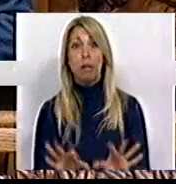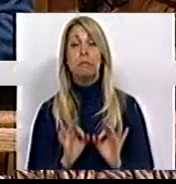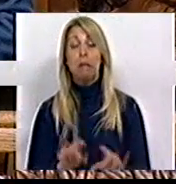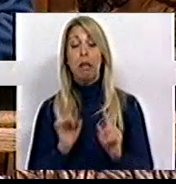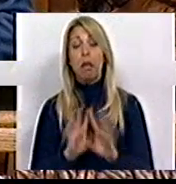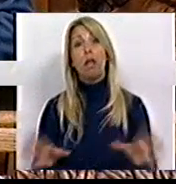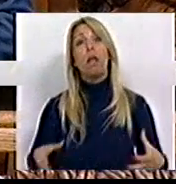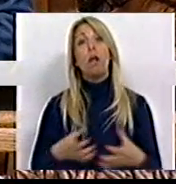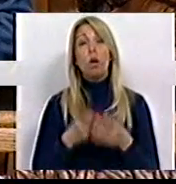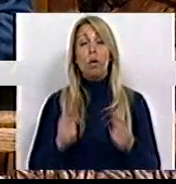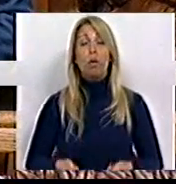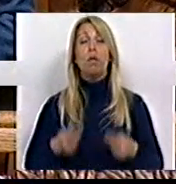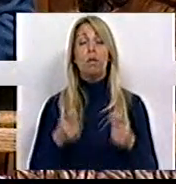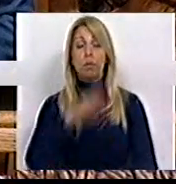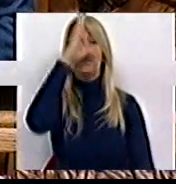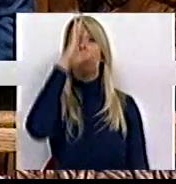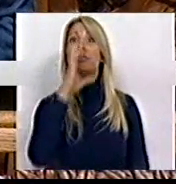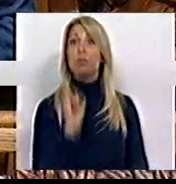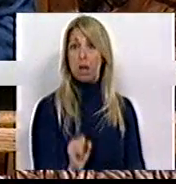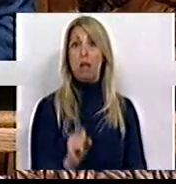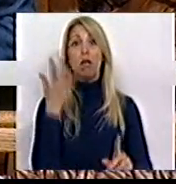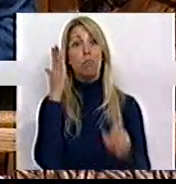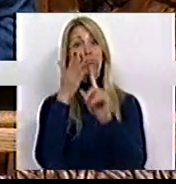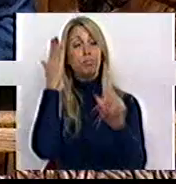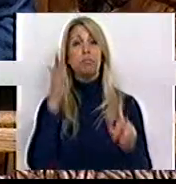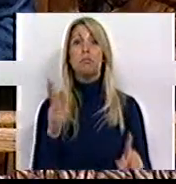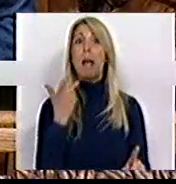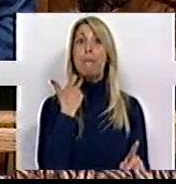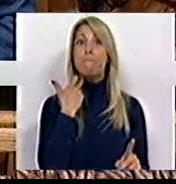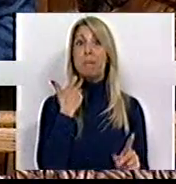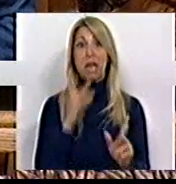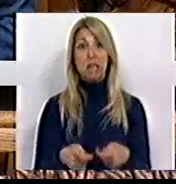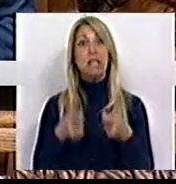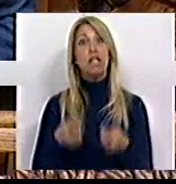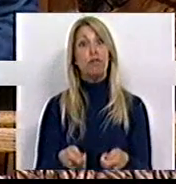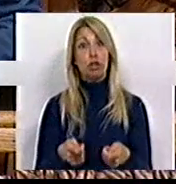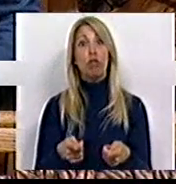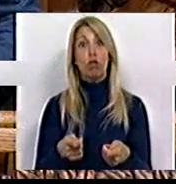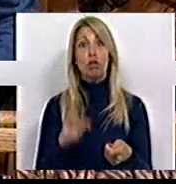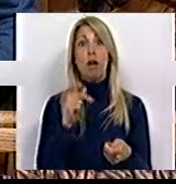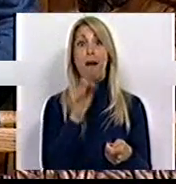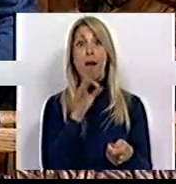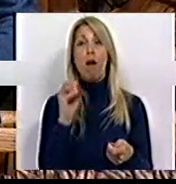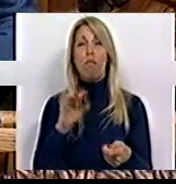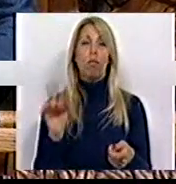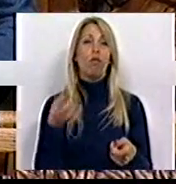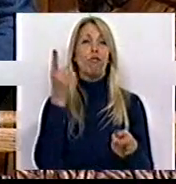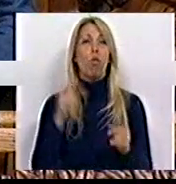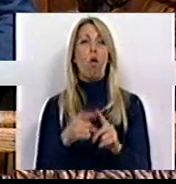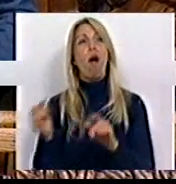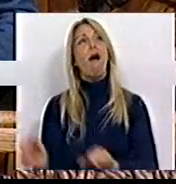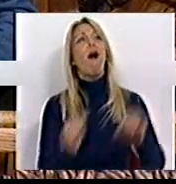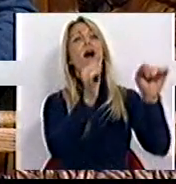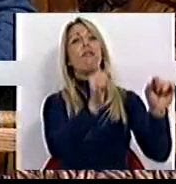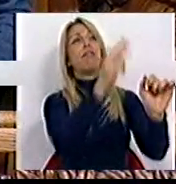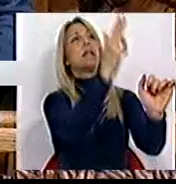componente do financiamento do Estado que é dirigida aos pequenos aforradores e não está nas mãos dos sacrocentes mercados.